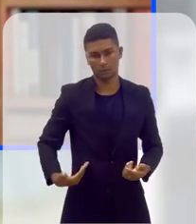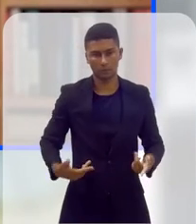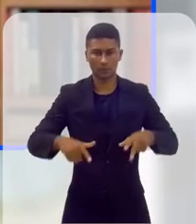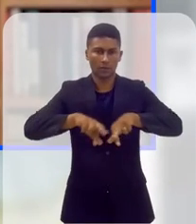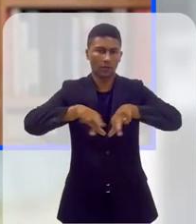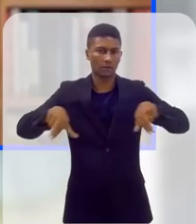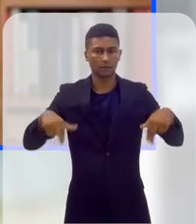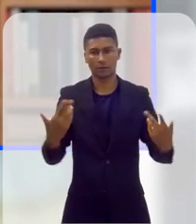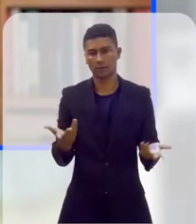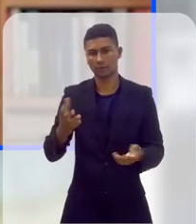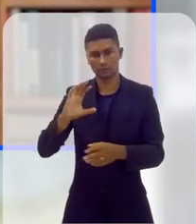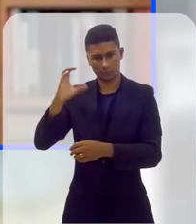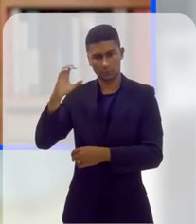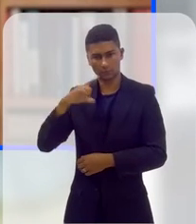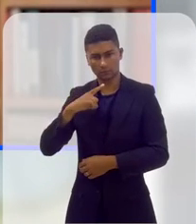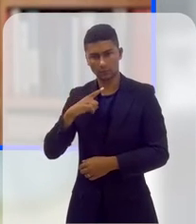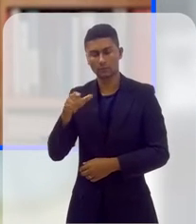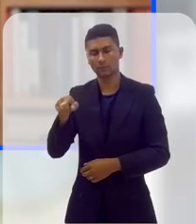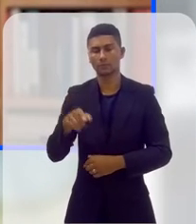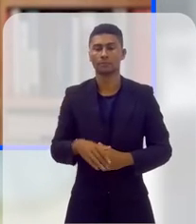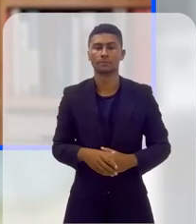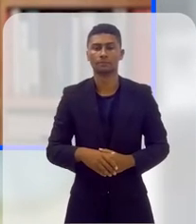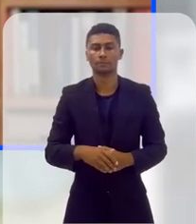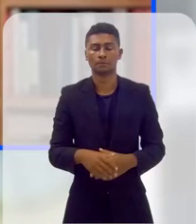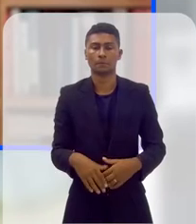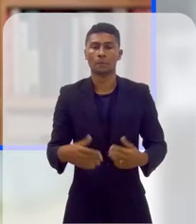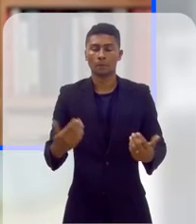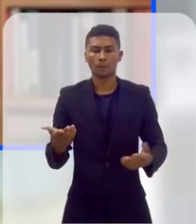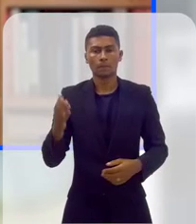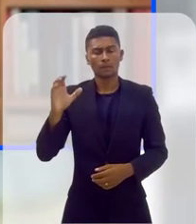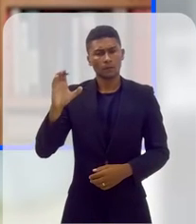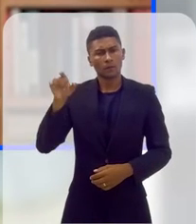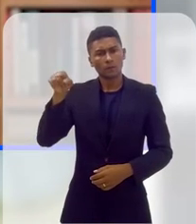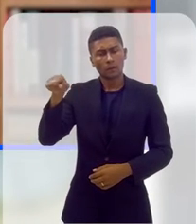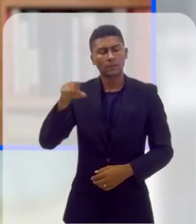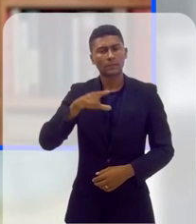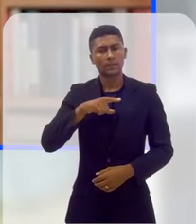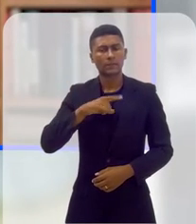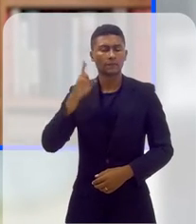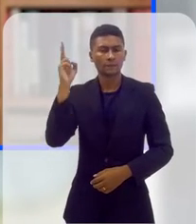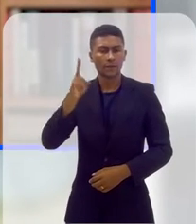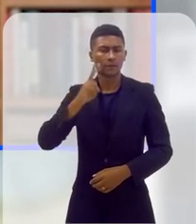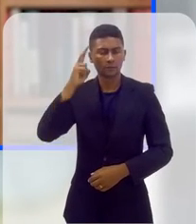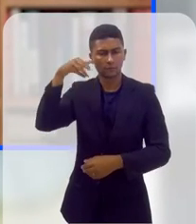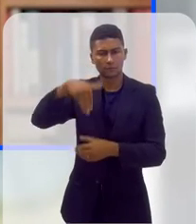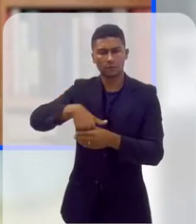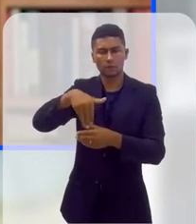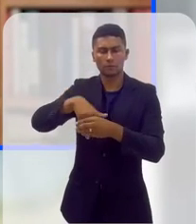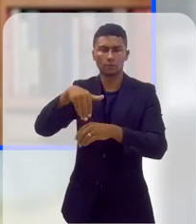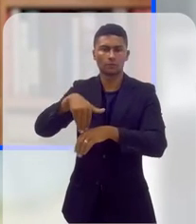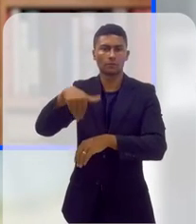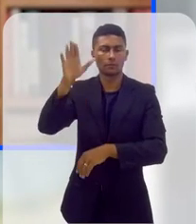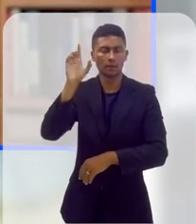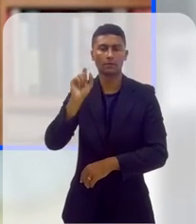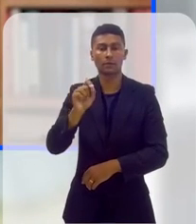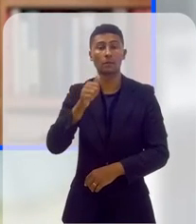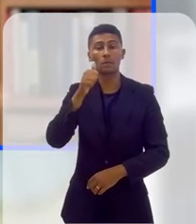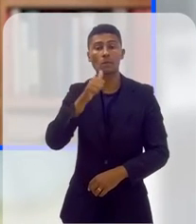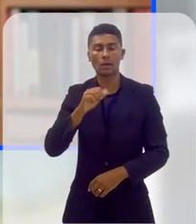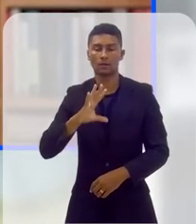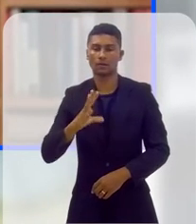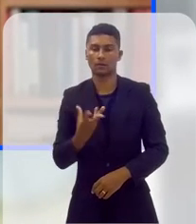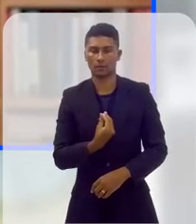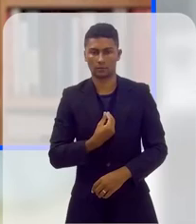mulher trans, e, ao mesmo tempo que isso é muito positivo e